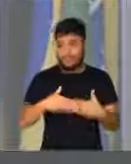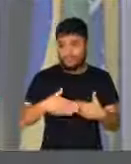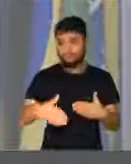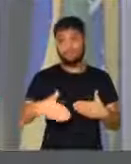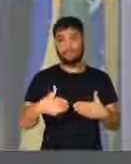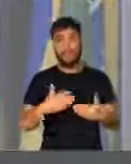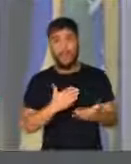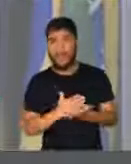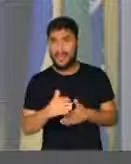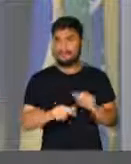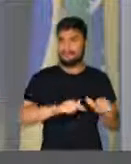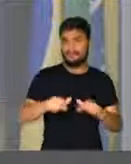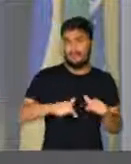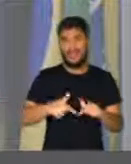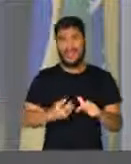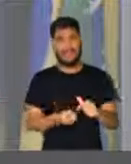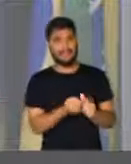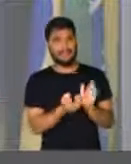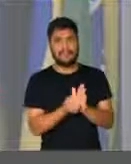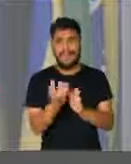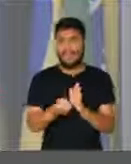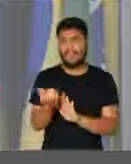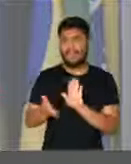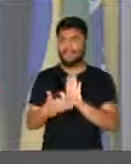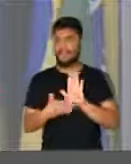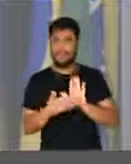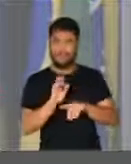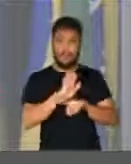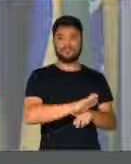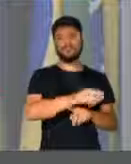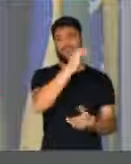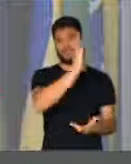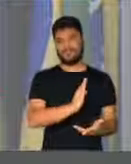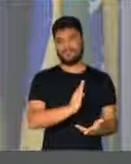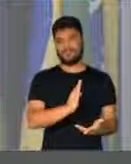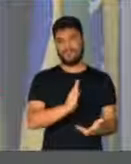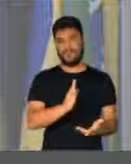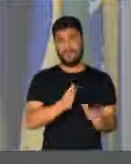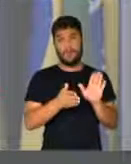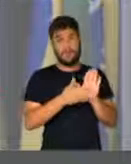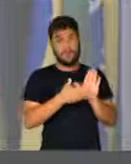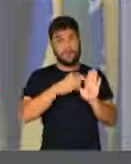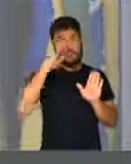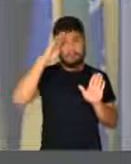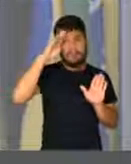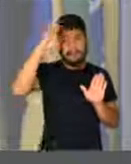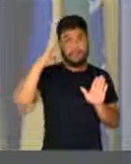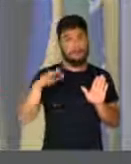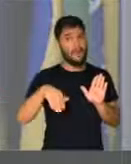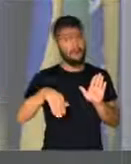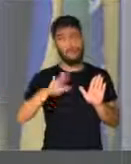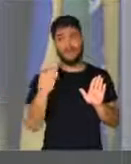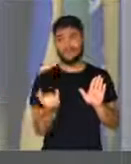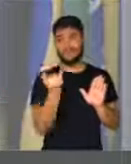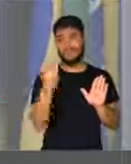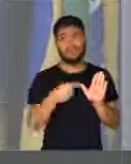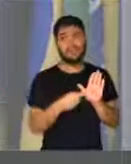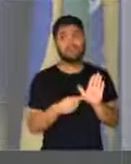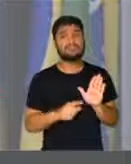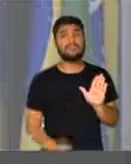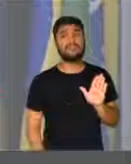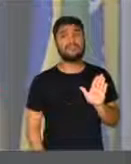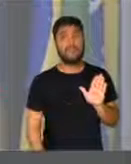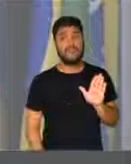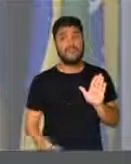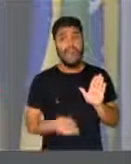o Brasil. E, na minha visão, senhor presidente, a mais importante medida que o presidente tem que fazer logo no início do próximo mandato é